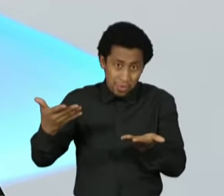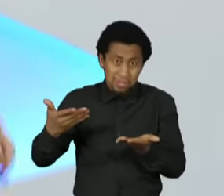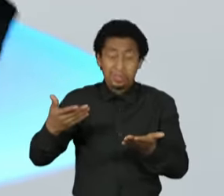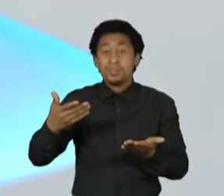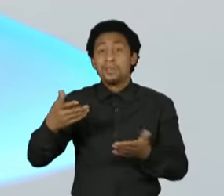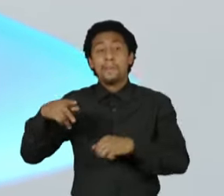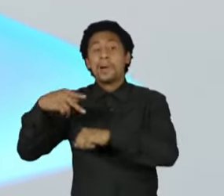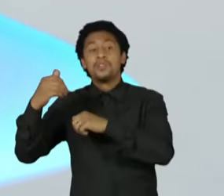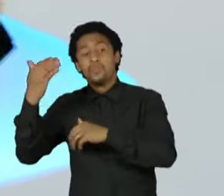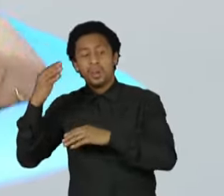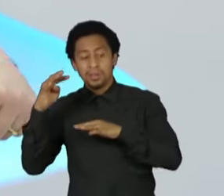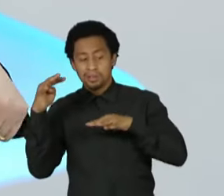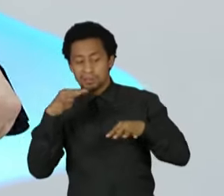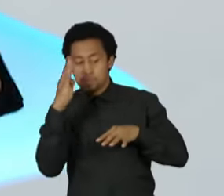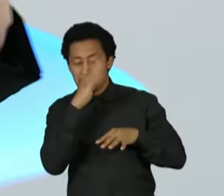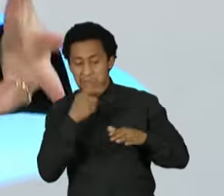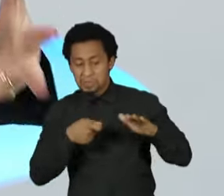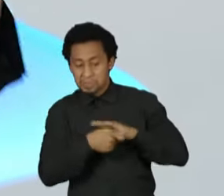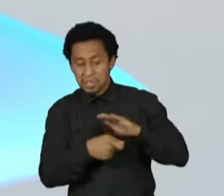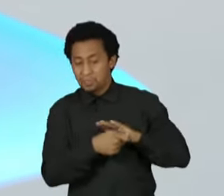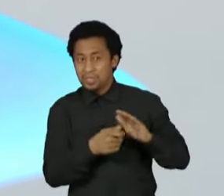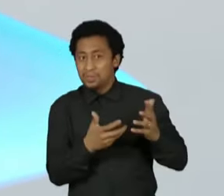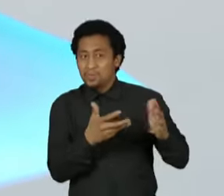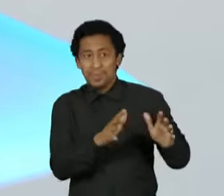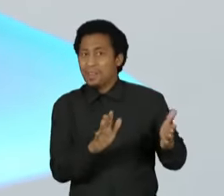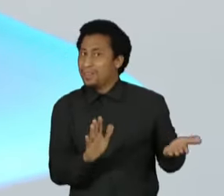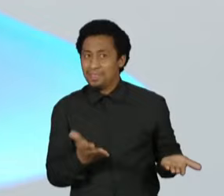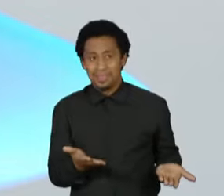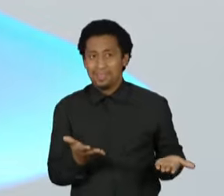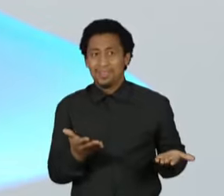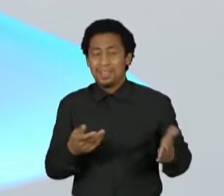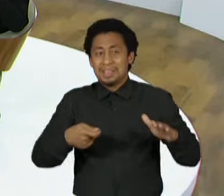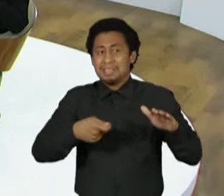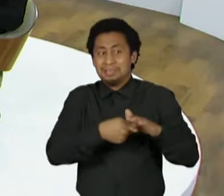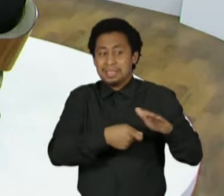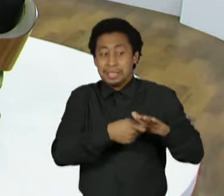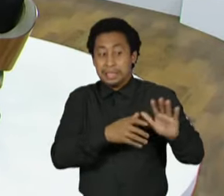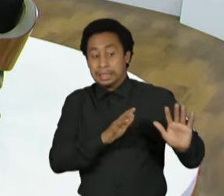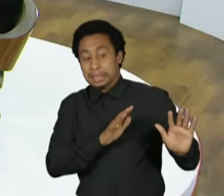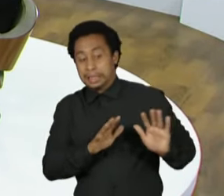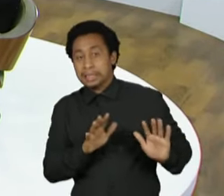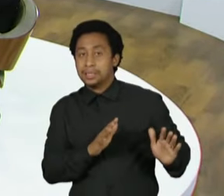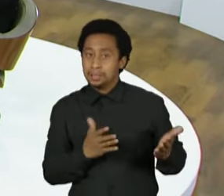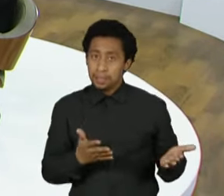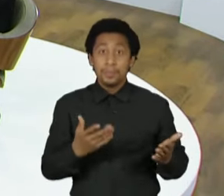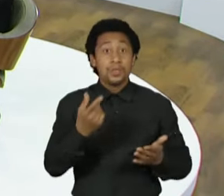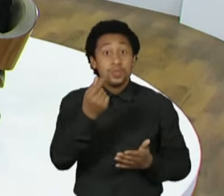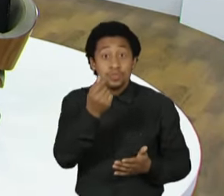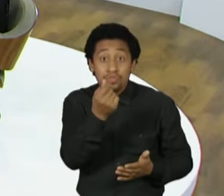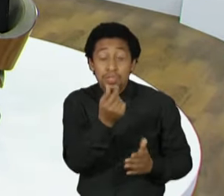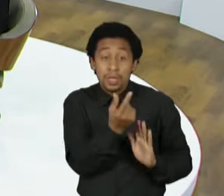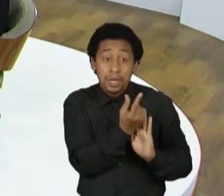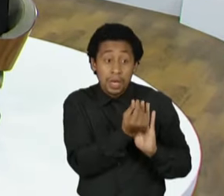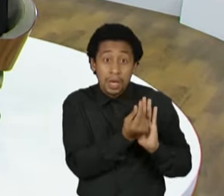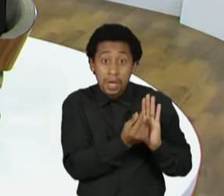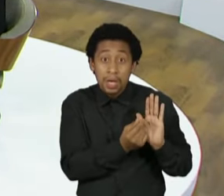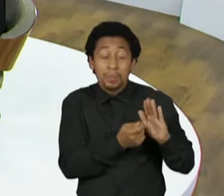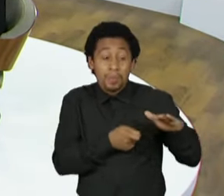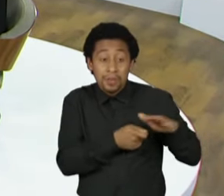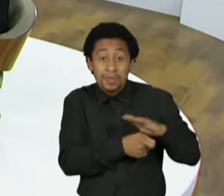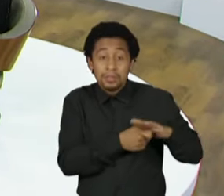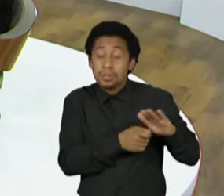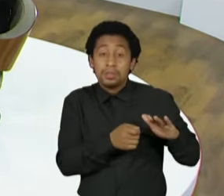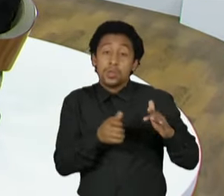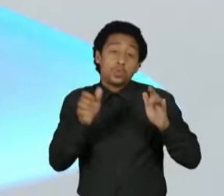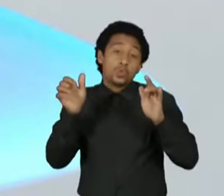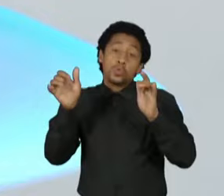Brasil. E nós precisamos desse dinheiro, o dinheiro que nós não temos no orçamento, Vera, está lá sobrando nos fundos de investimento